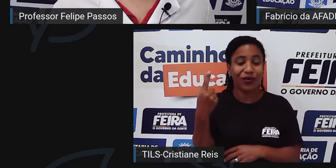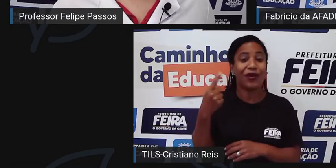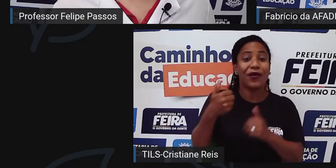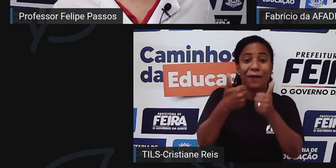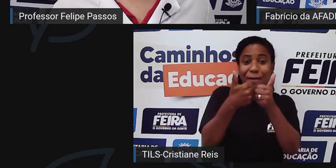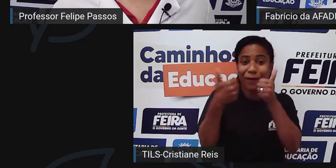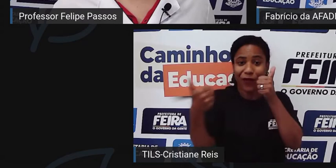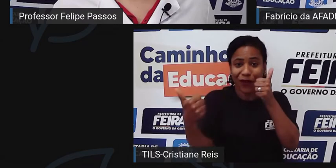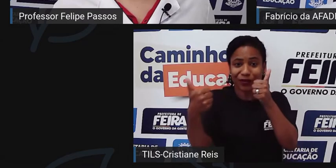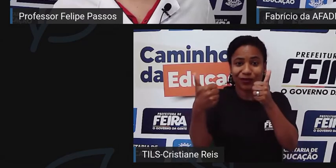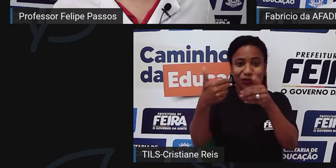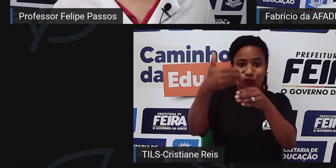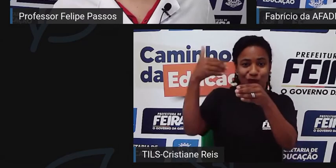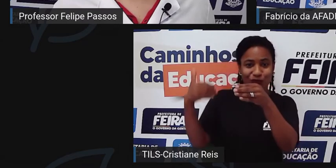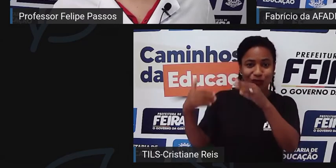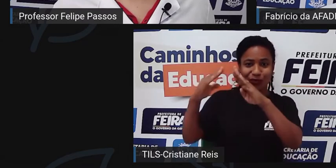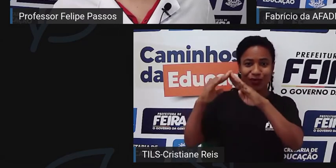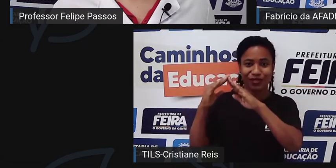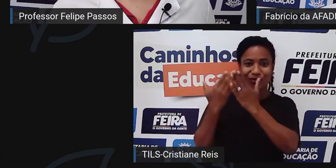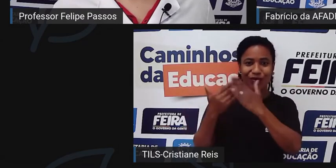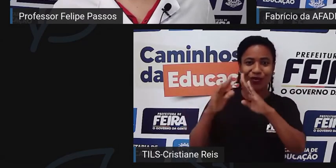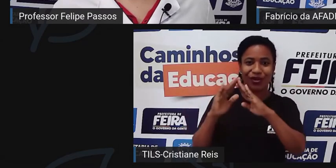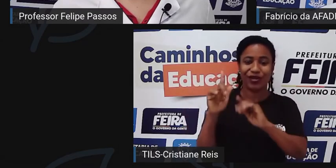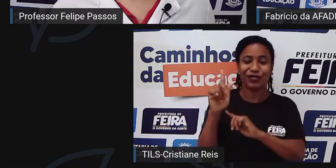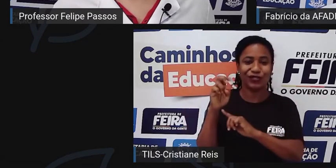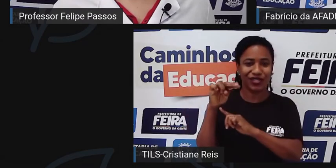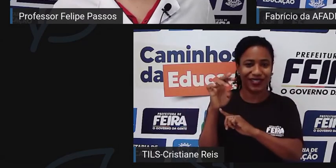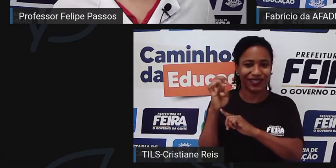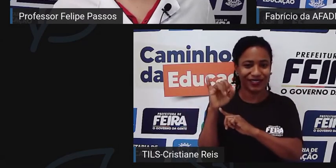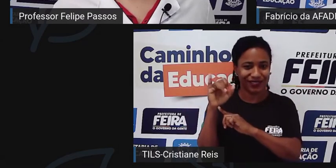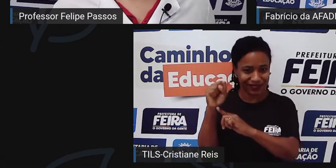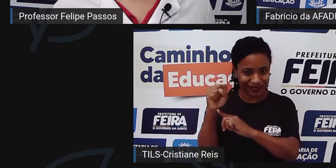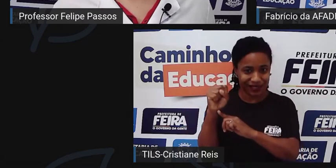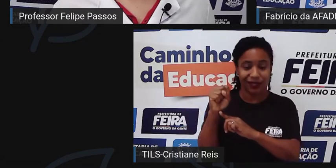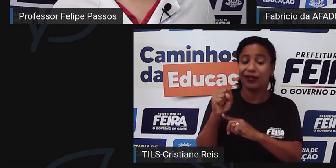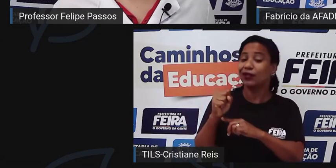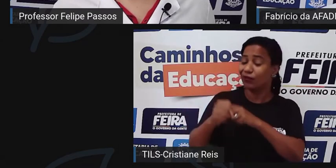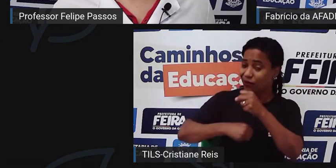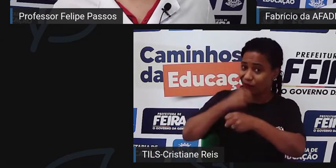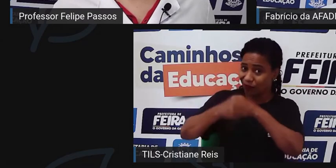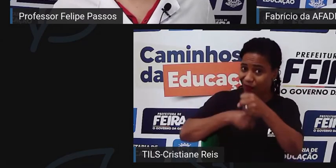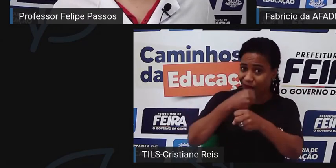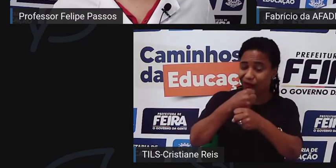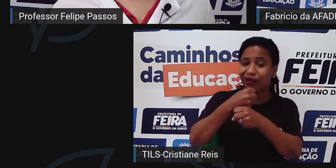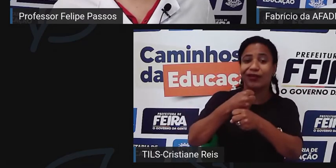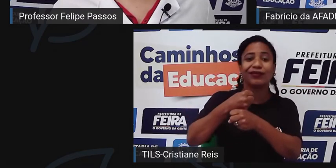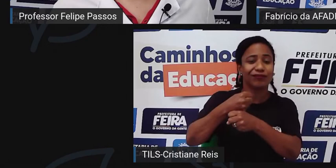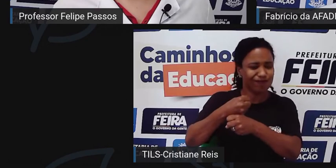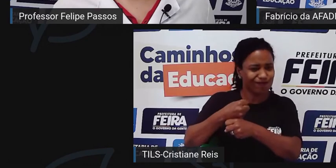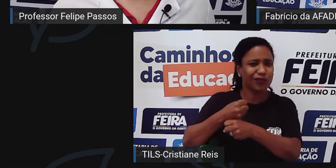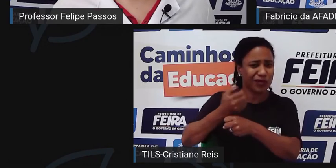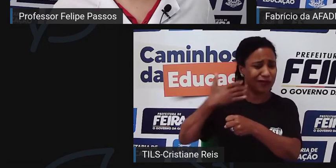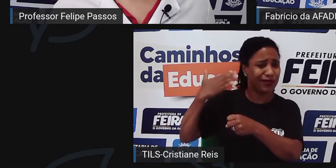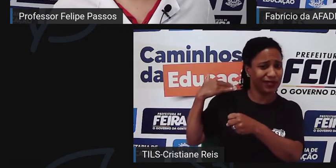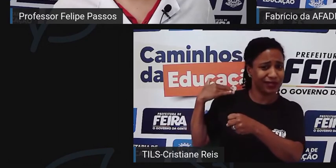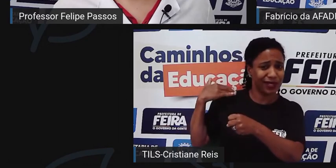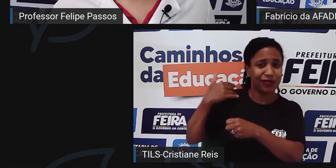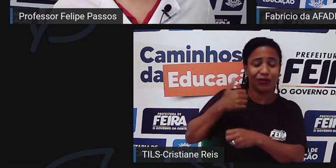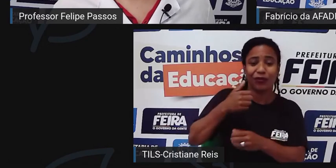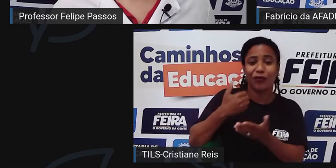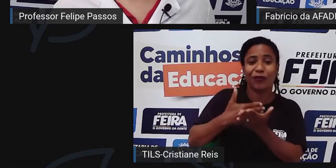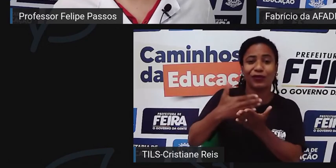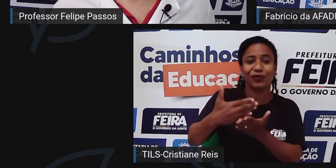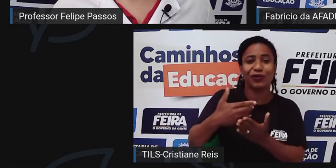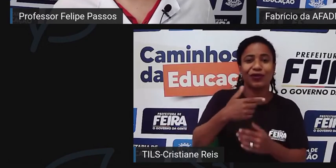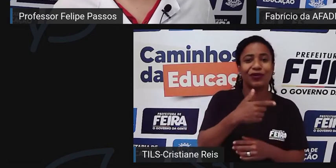associação também, desde 2014, que a gente lutava para que a gente pudesse ter um espaço só para as pessoas com